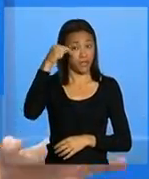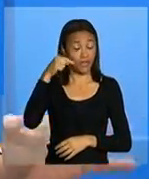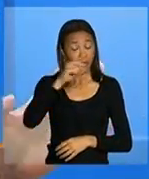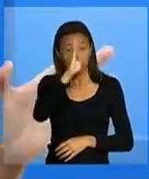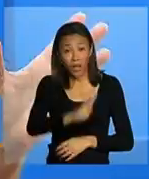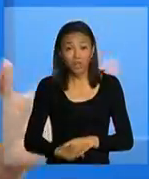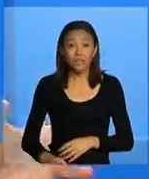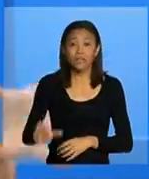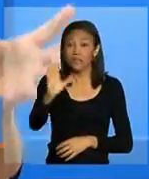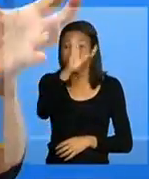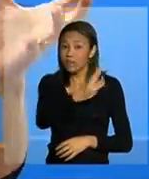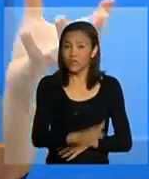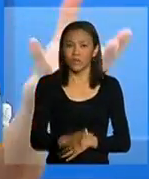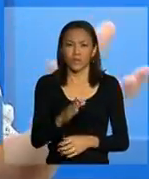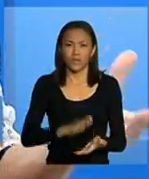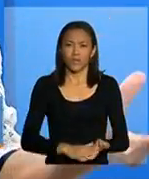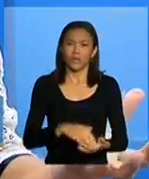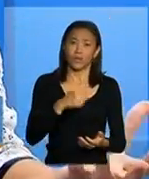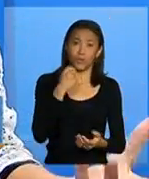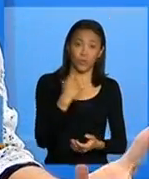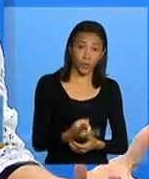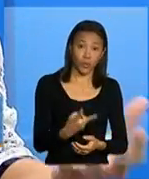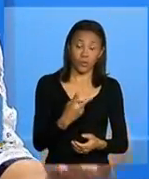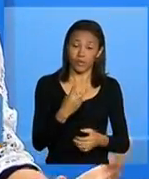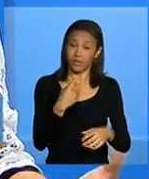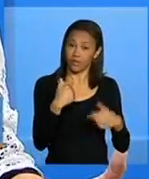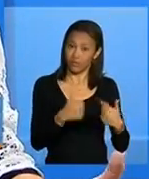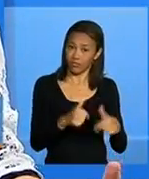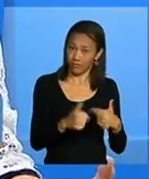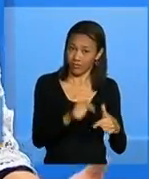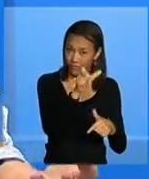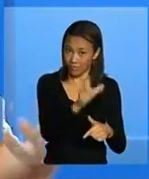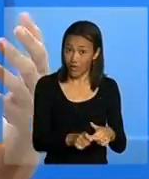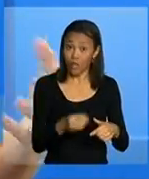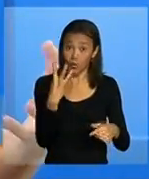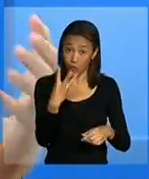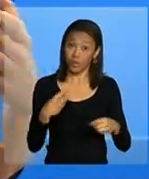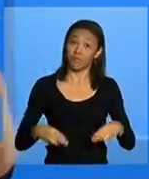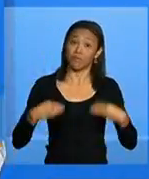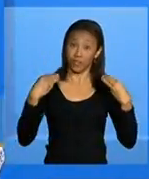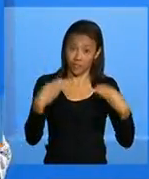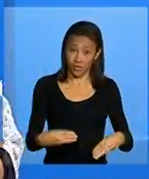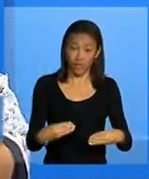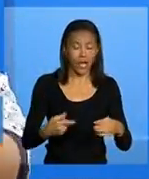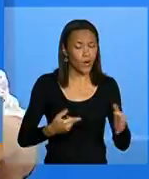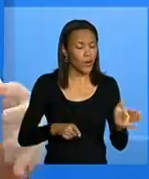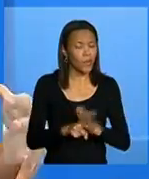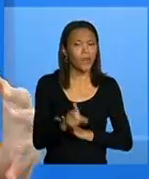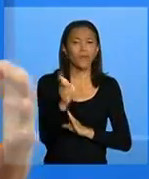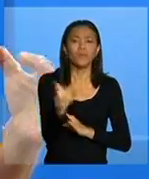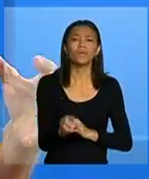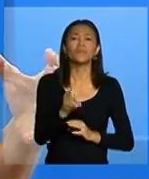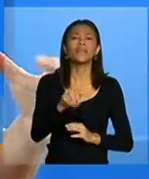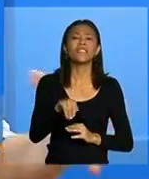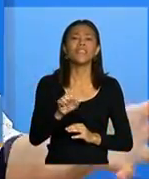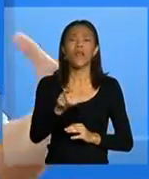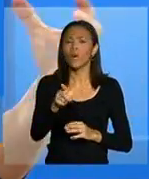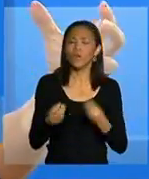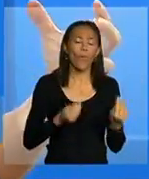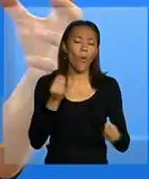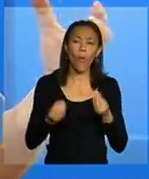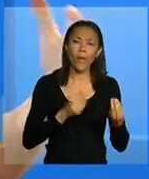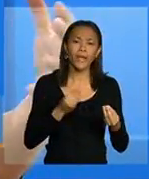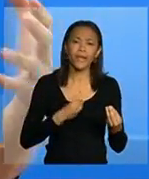que se está mexendo com pelo menos dois, trabalhando com pelo menos dois ministérios. Aí vou perguntar para você, Daniel, como é que funciona então essa